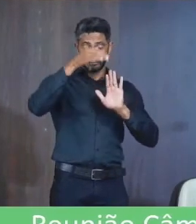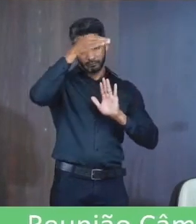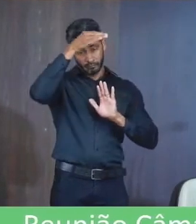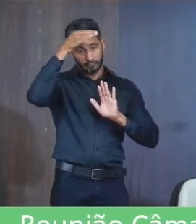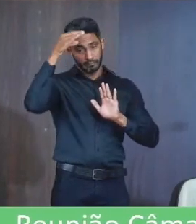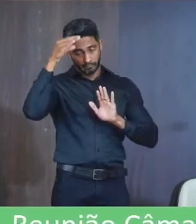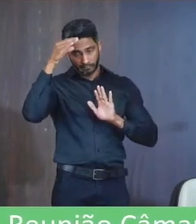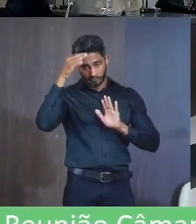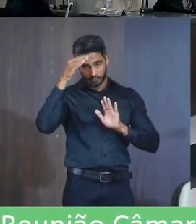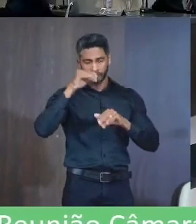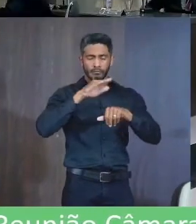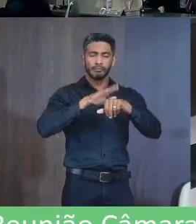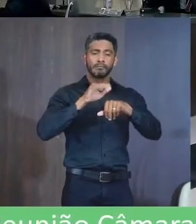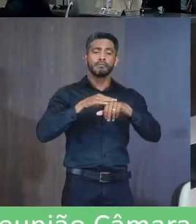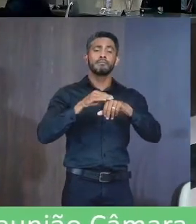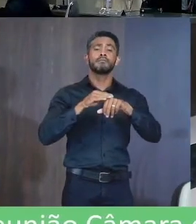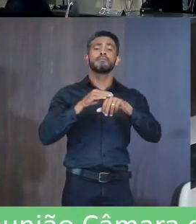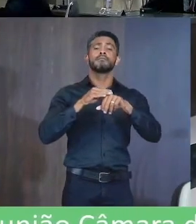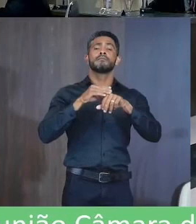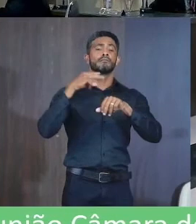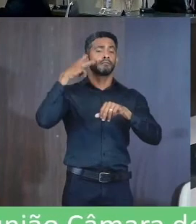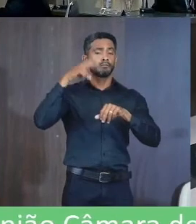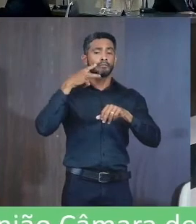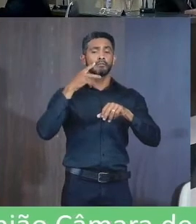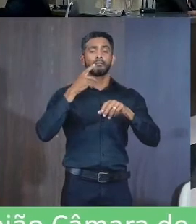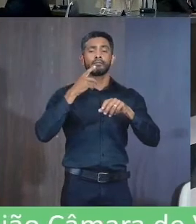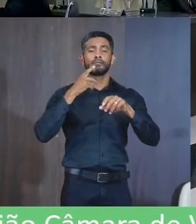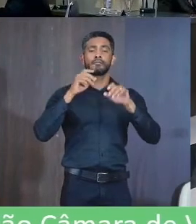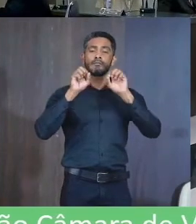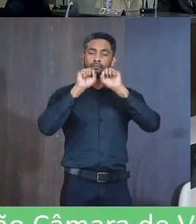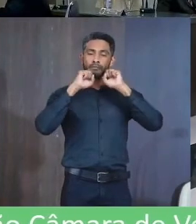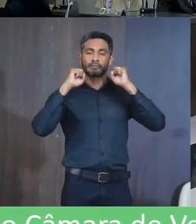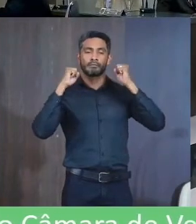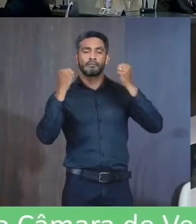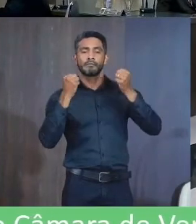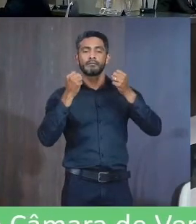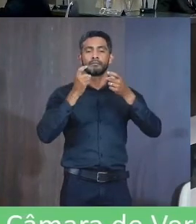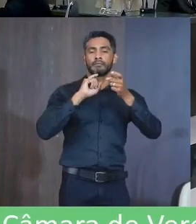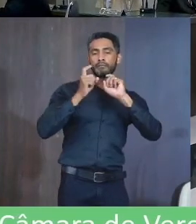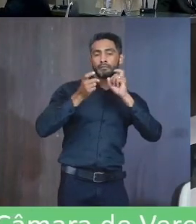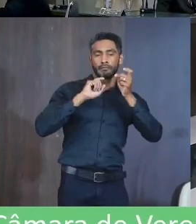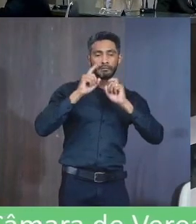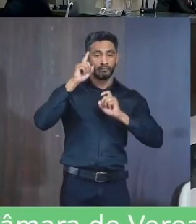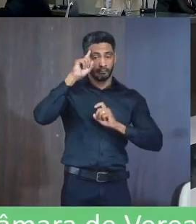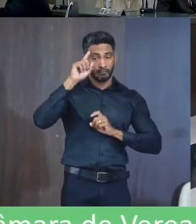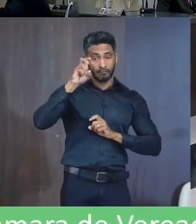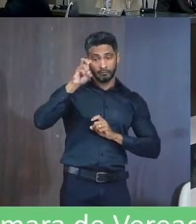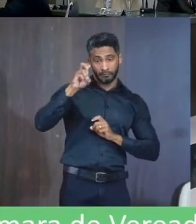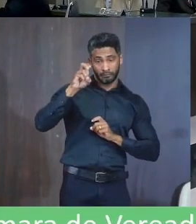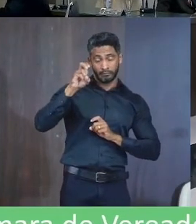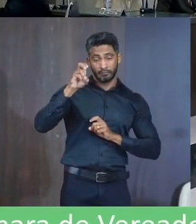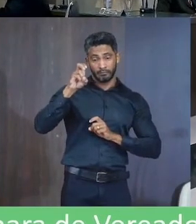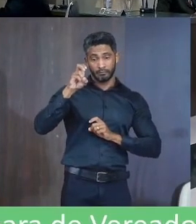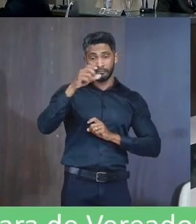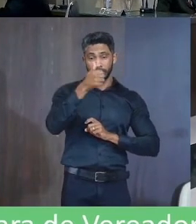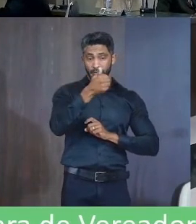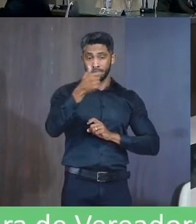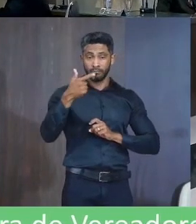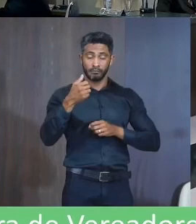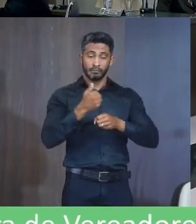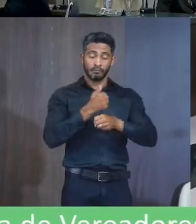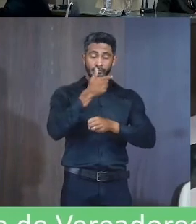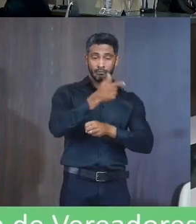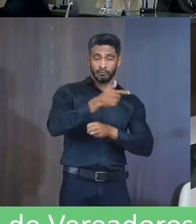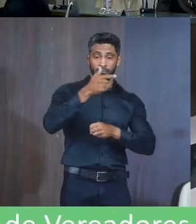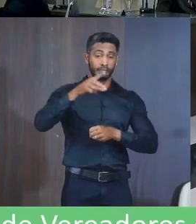desta casa convoco os vereadores para a sessão ordinária e deliberativa do dia 5 do 12 2022